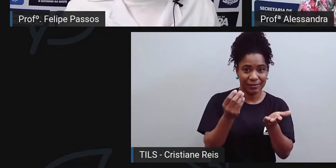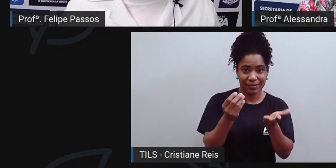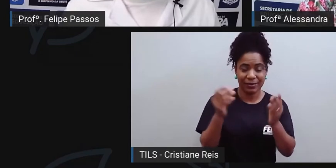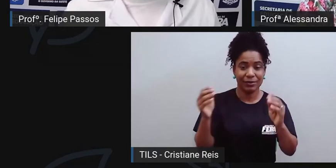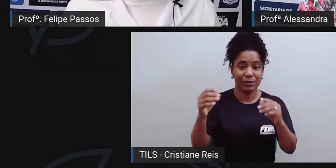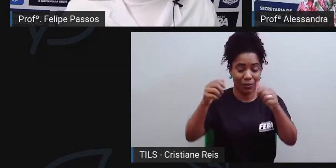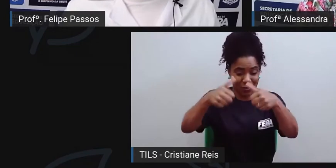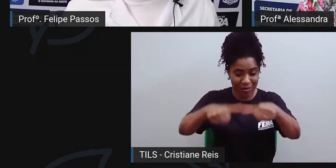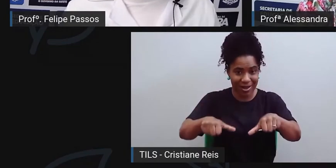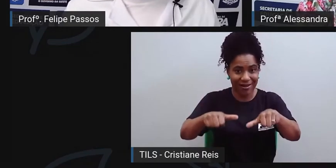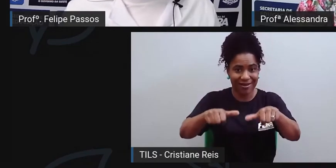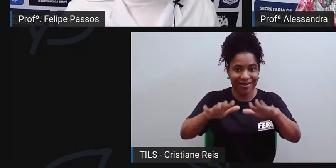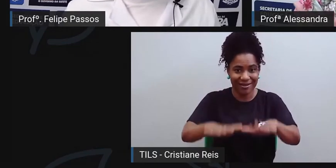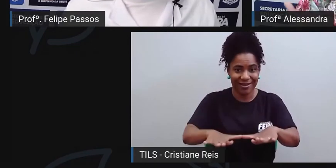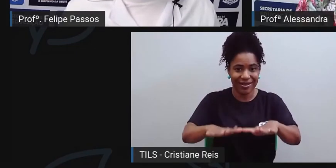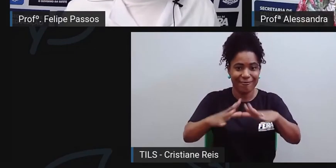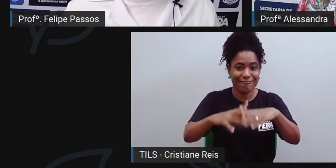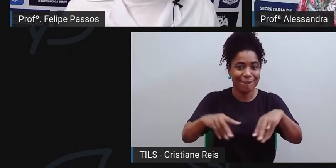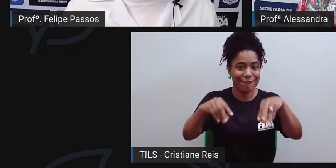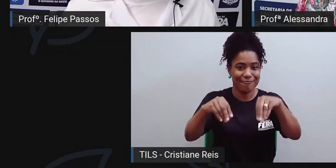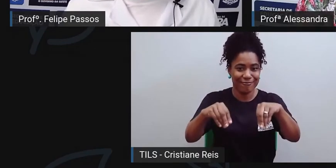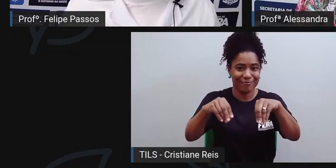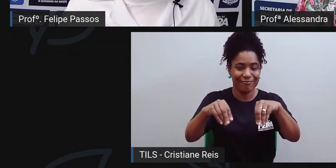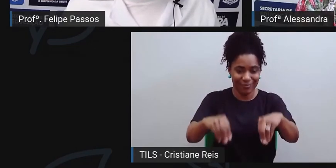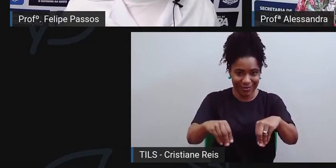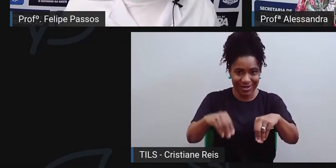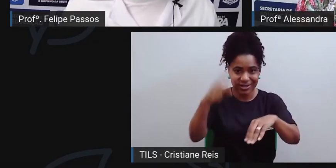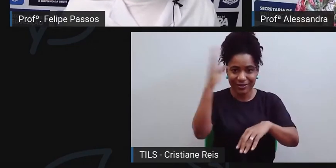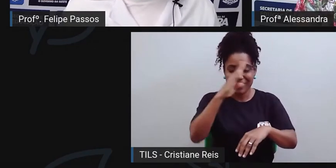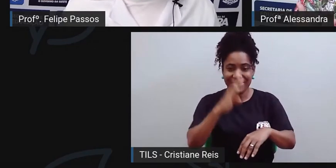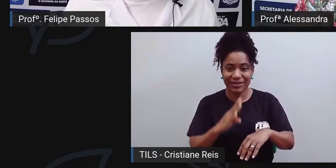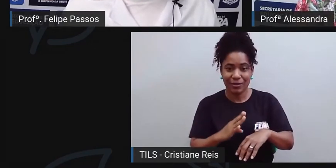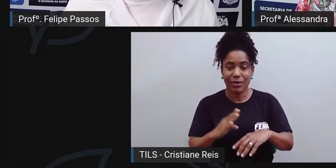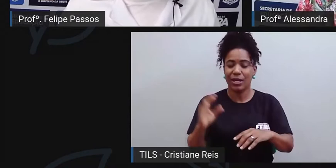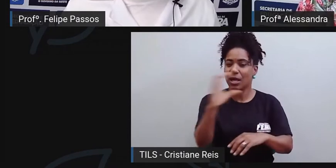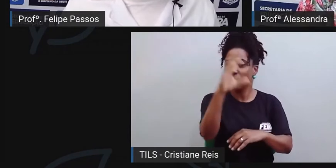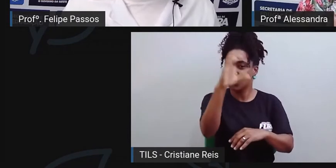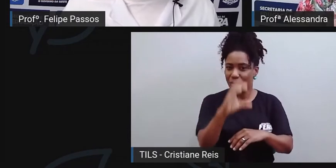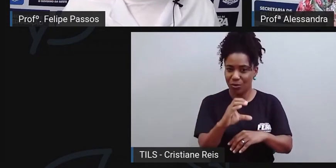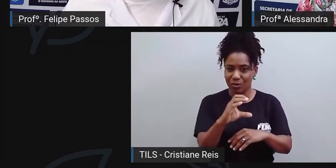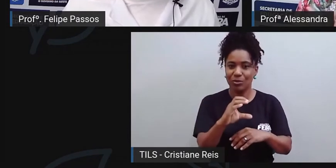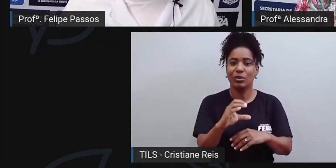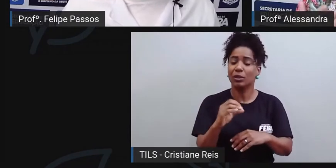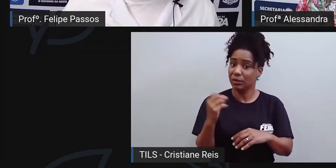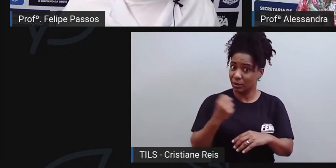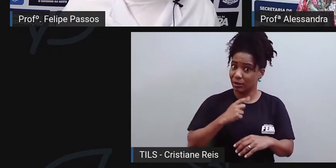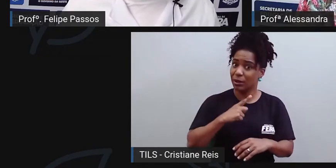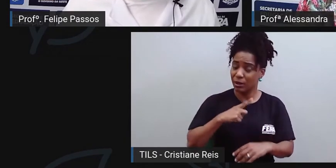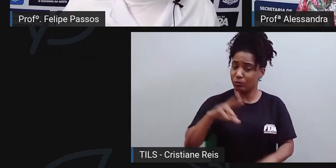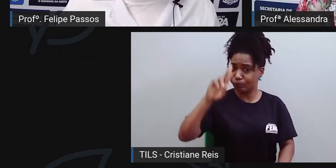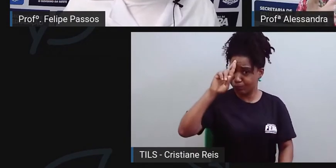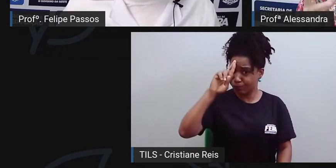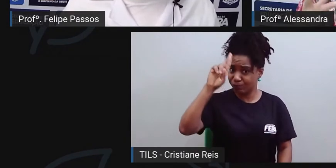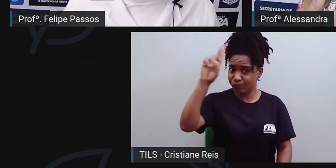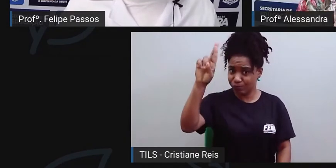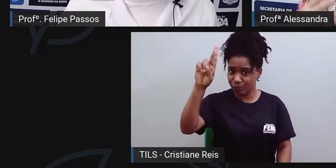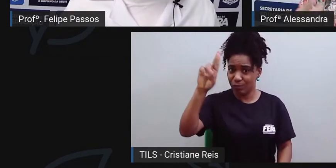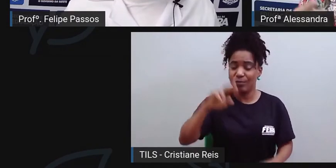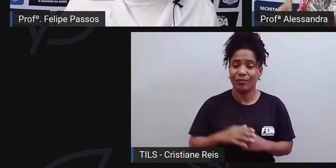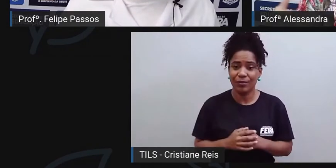ocupação do território brasileiro, e a Igreja Católica, ela está presente. Então, hoje nós temos na Bahia